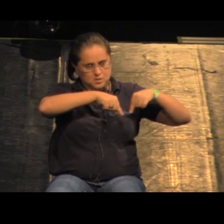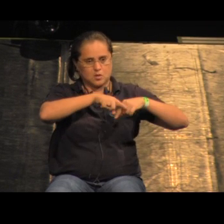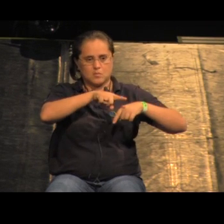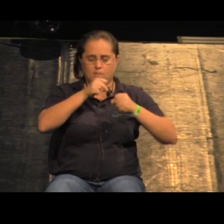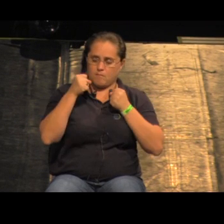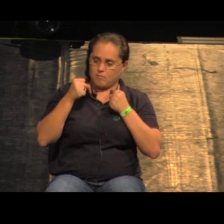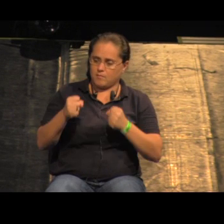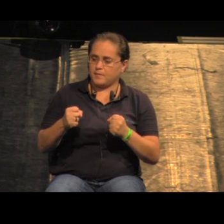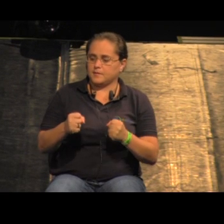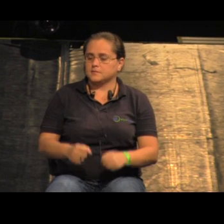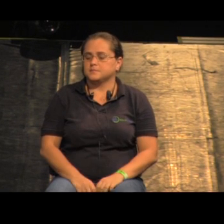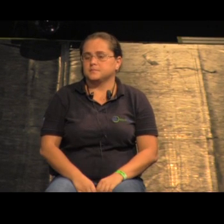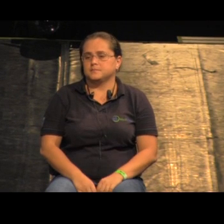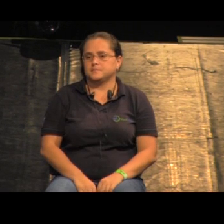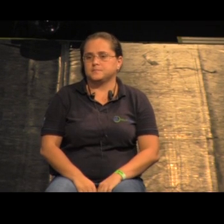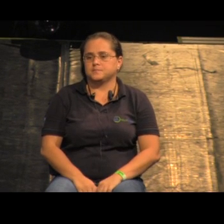dinâmica.